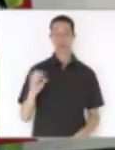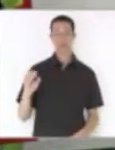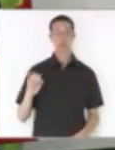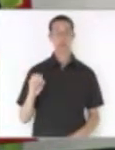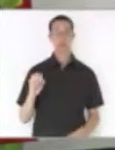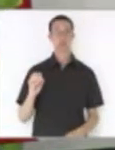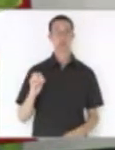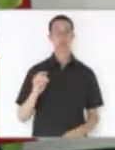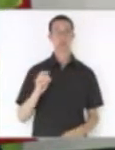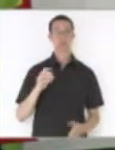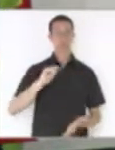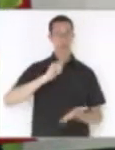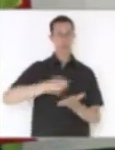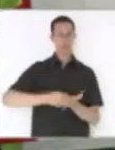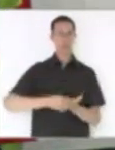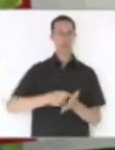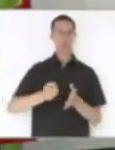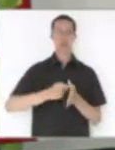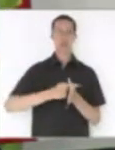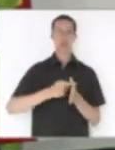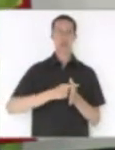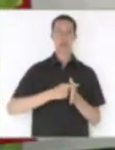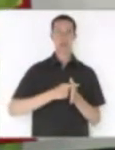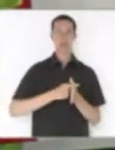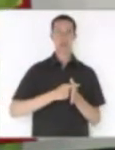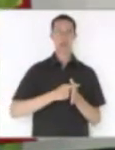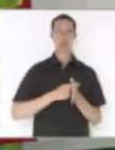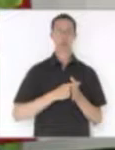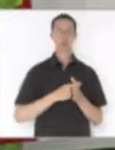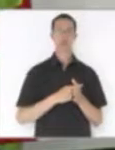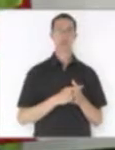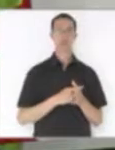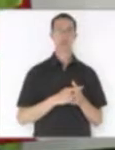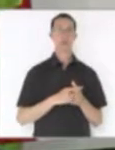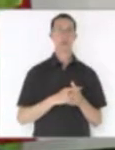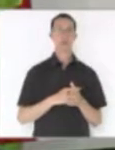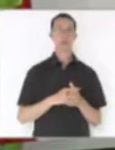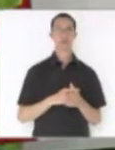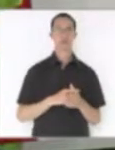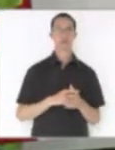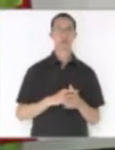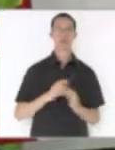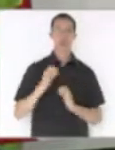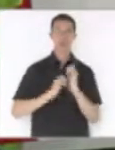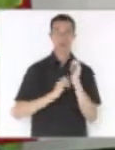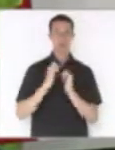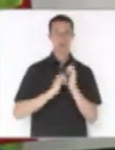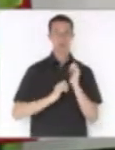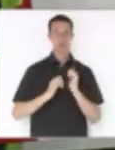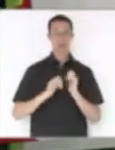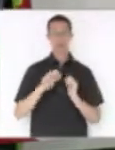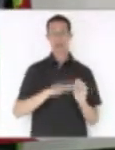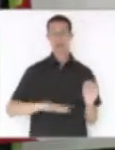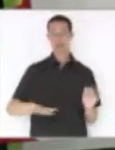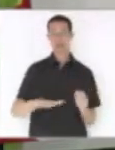uma dívida que tem os prestadores de serviço no sistema prisional